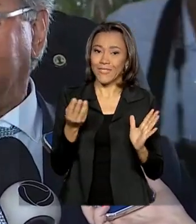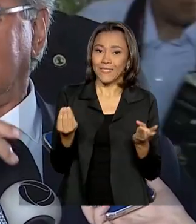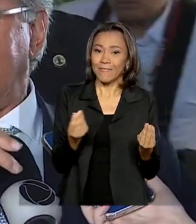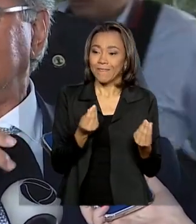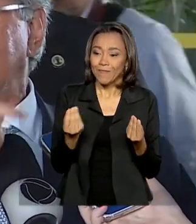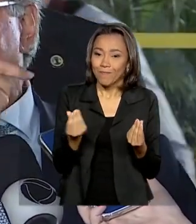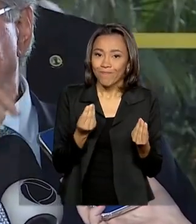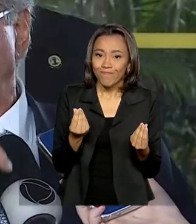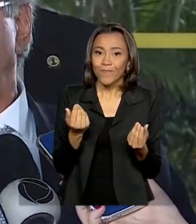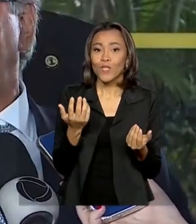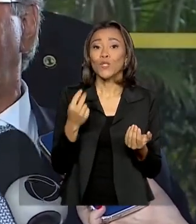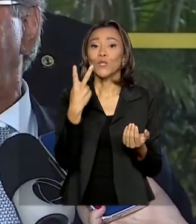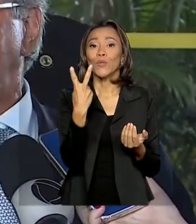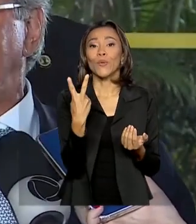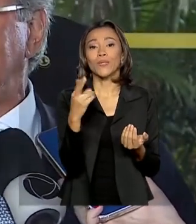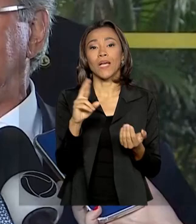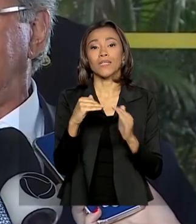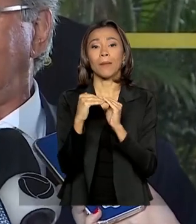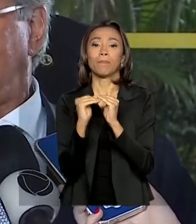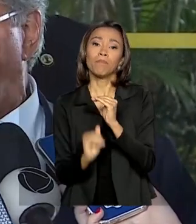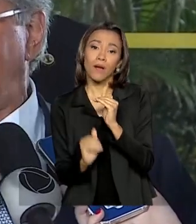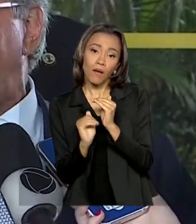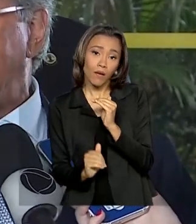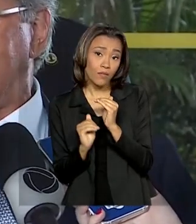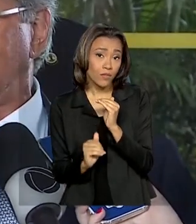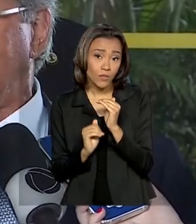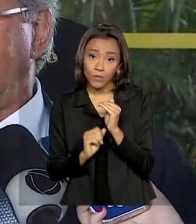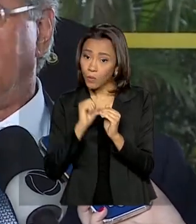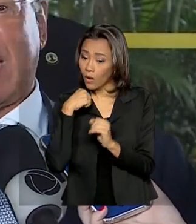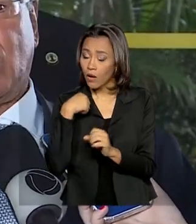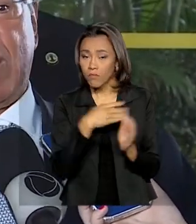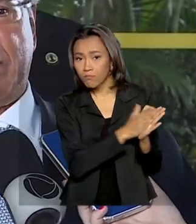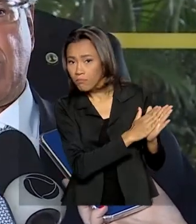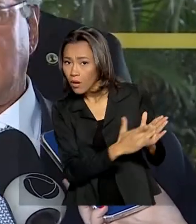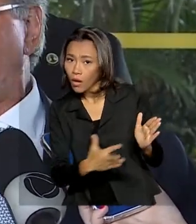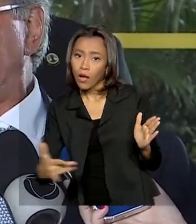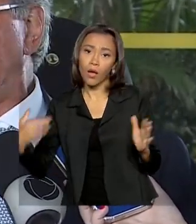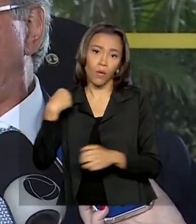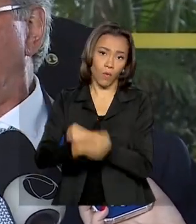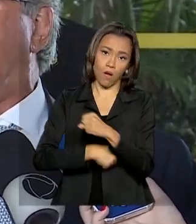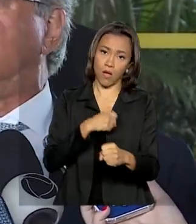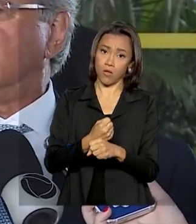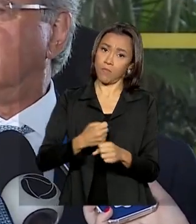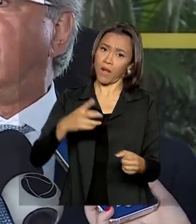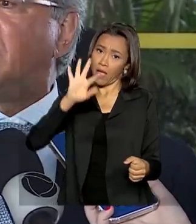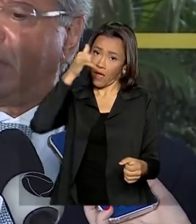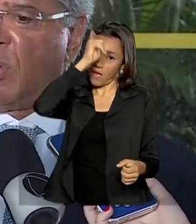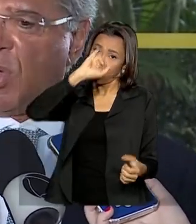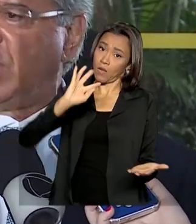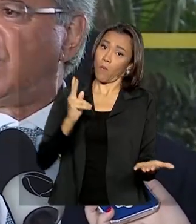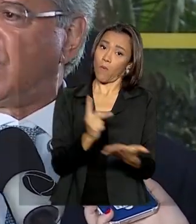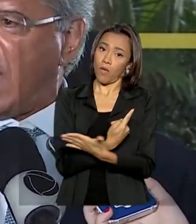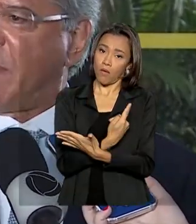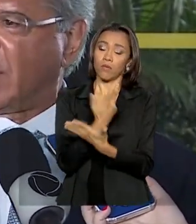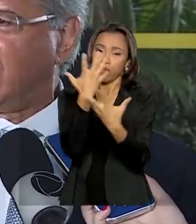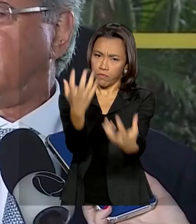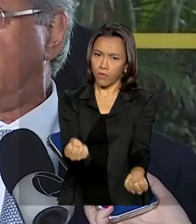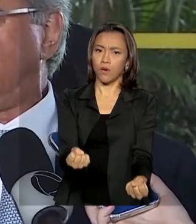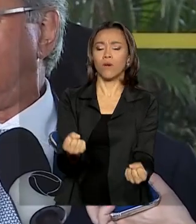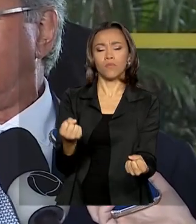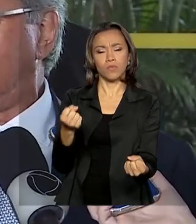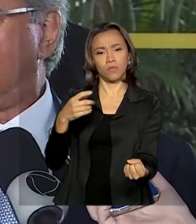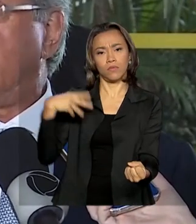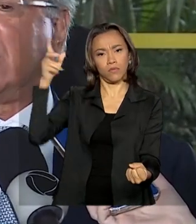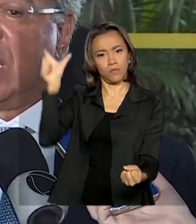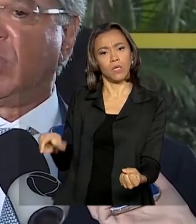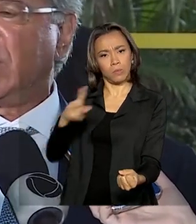ficou R$,00 abaixo durante o ano inteiro, ficou abaixo. Para não repetir isso, o presidente falou, não, vamos então corrigir já a partir de